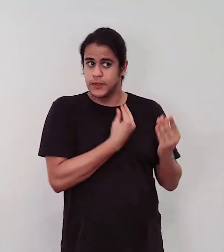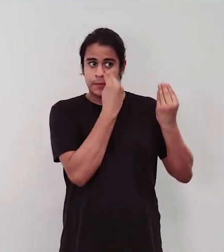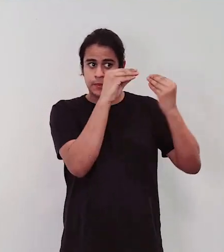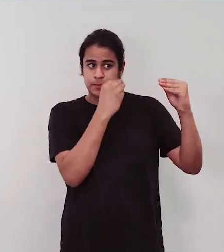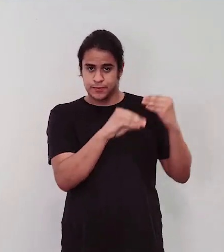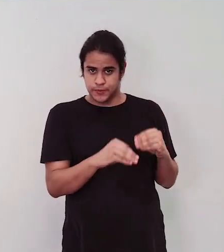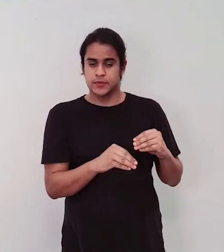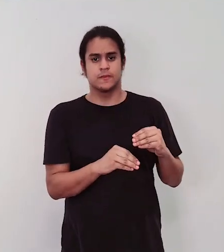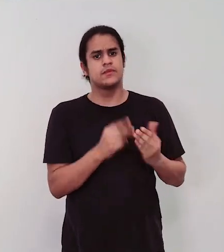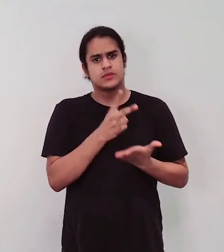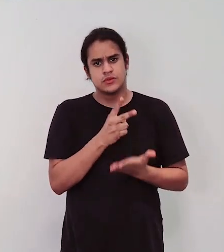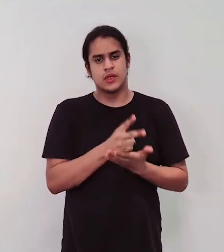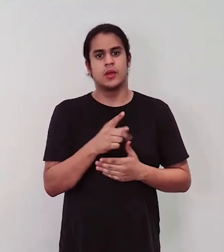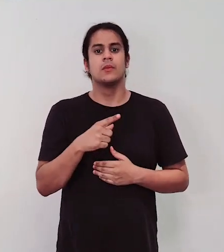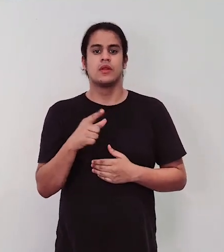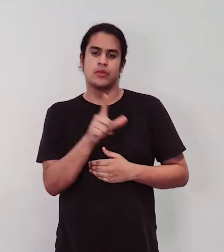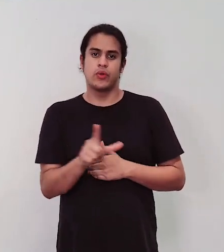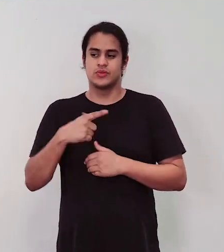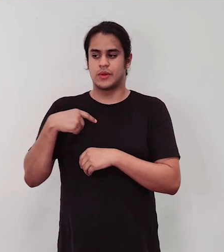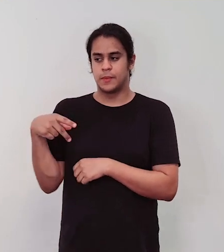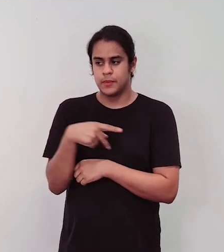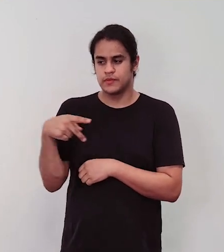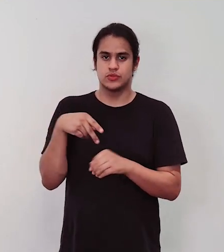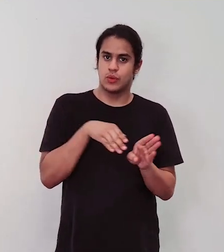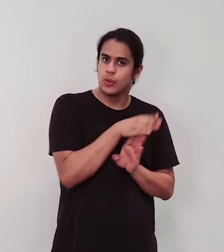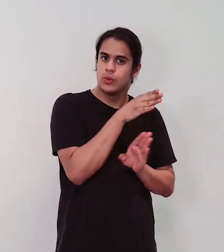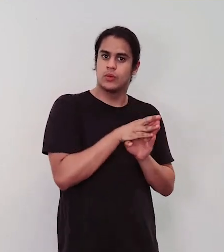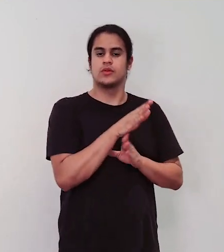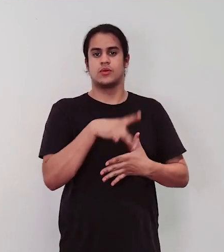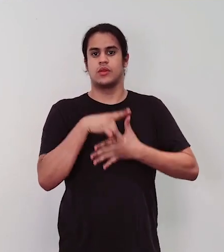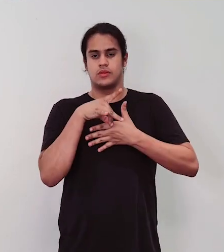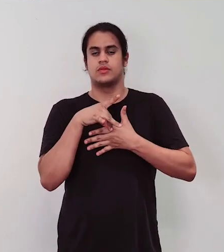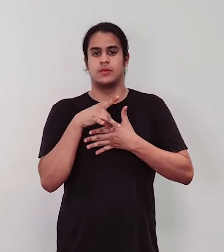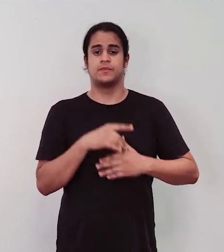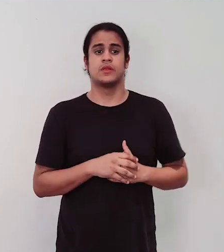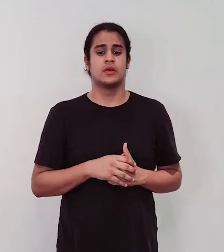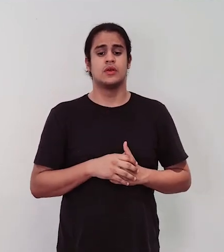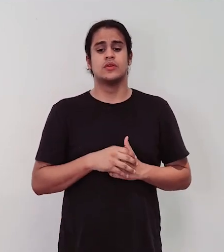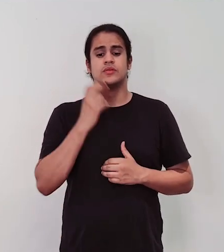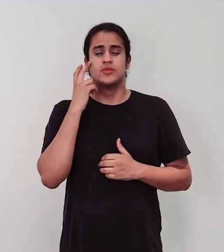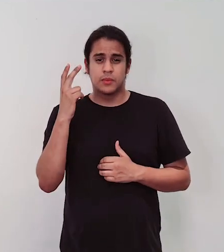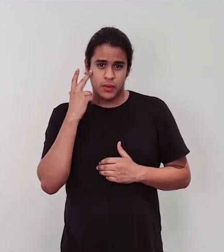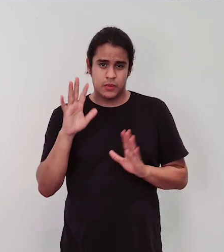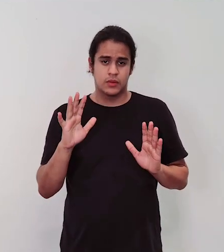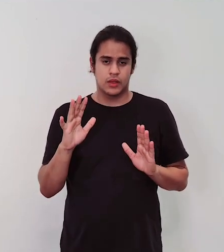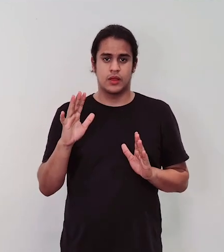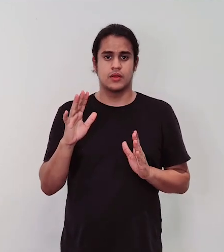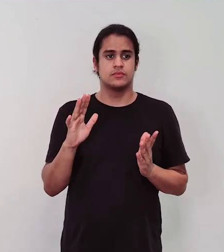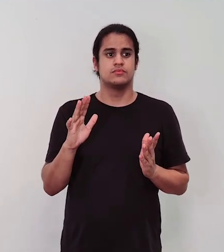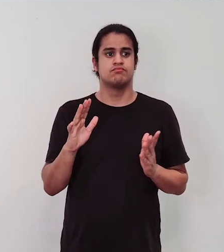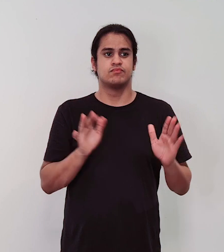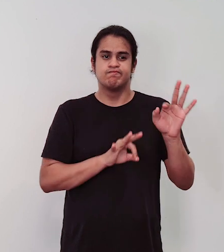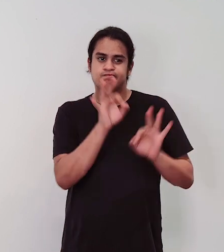esses trabalhos são feitos sempre com orientação de uma professora, e são, geralmente, amontoados, organizados, de uma forma